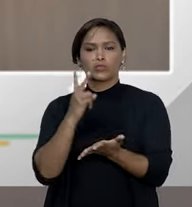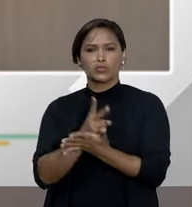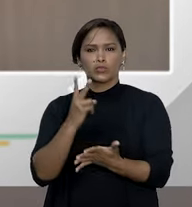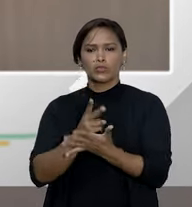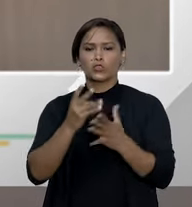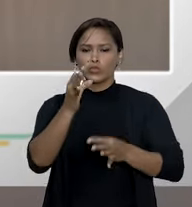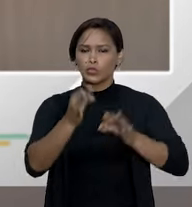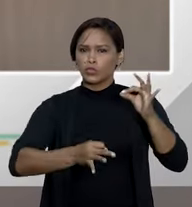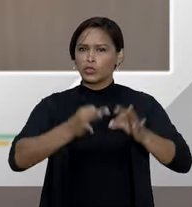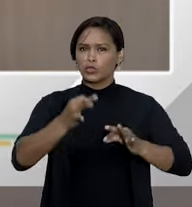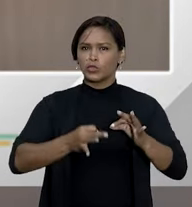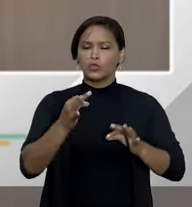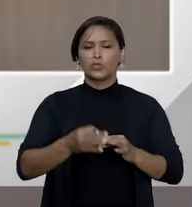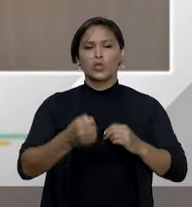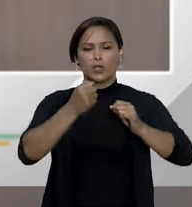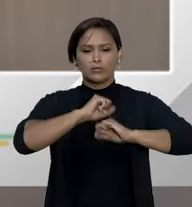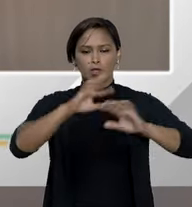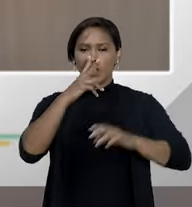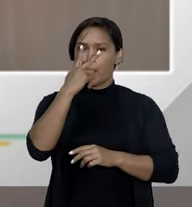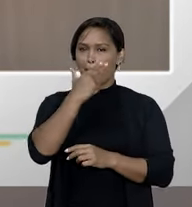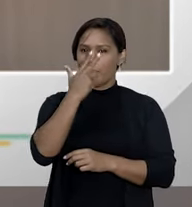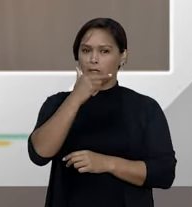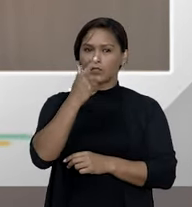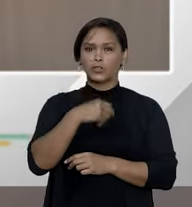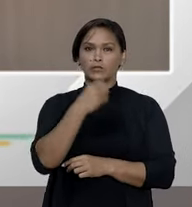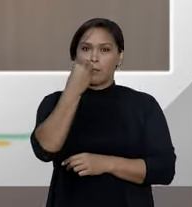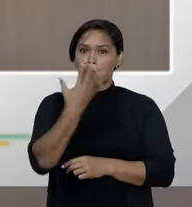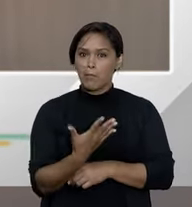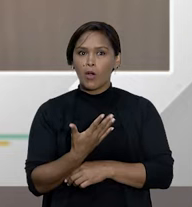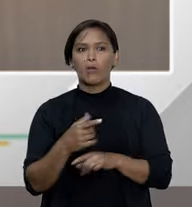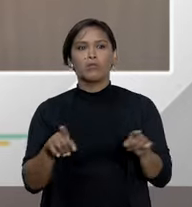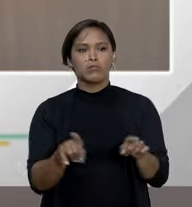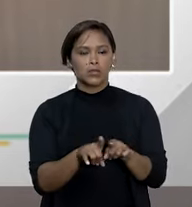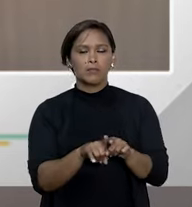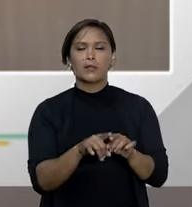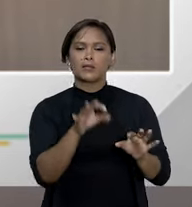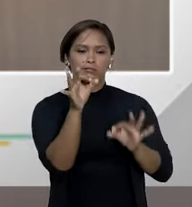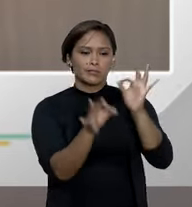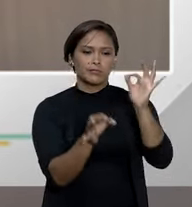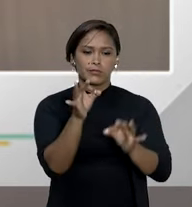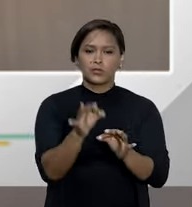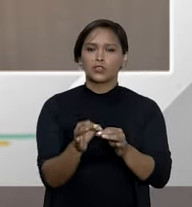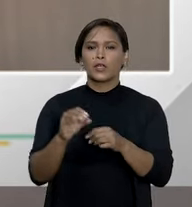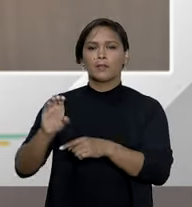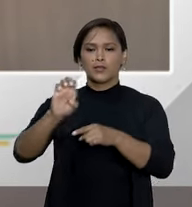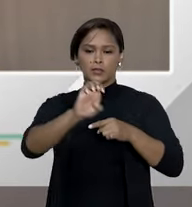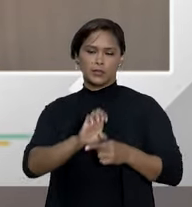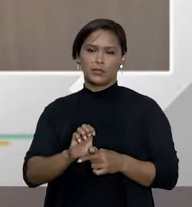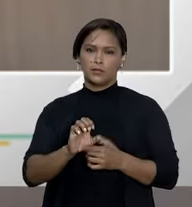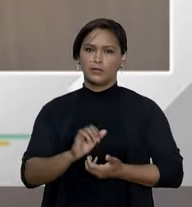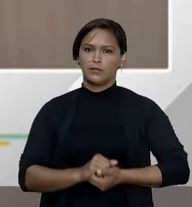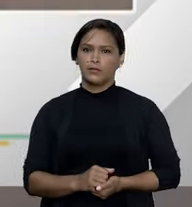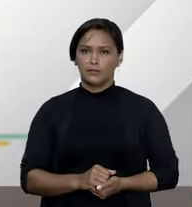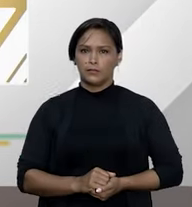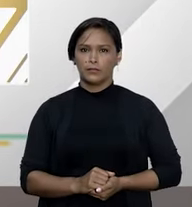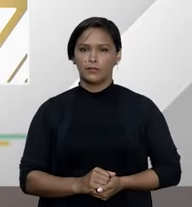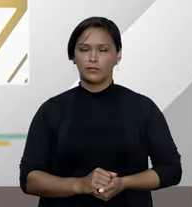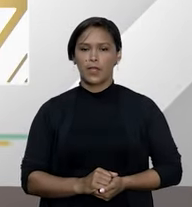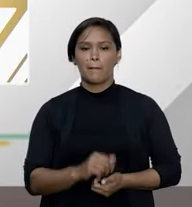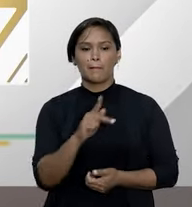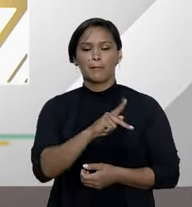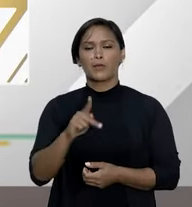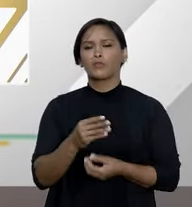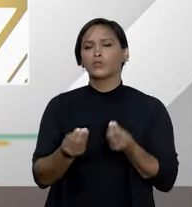julgando à luz dos repetitivos, que serve muito para o nosso julgamento nos tribunais estaduais. Professor